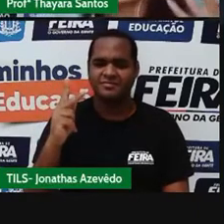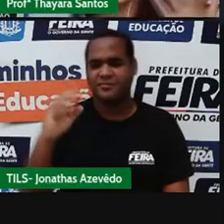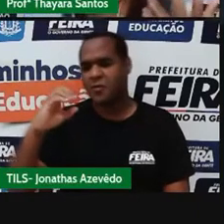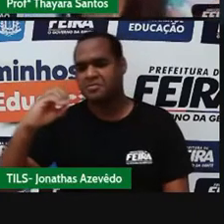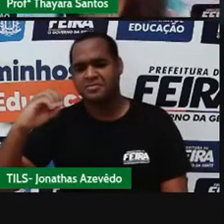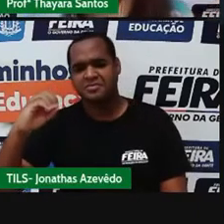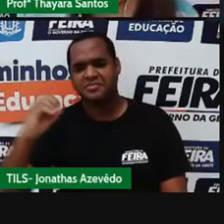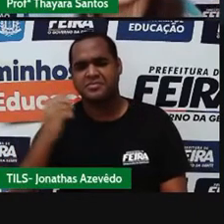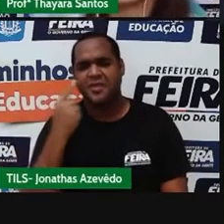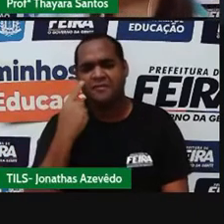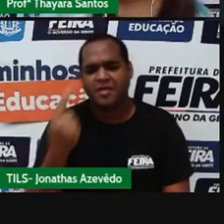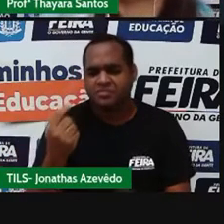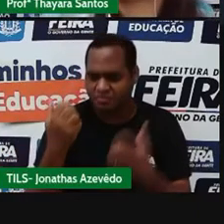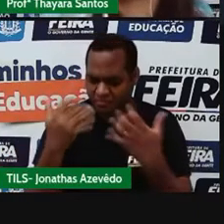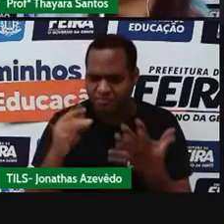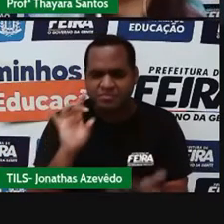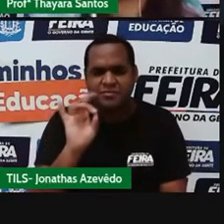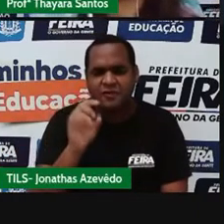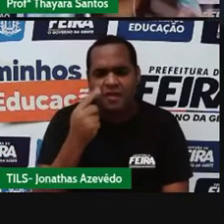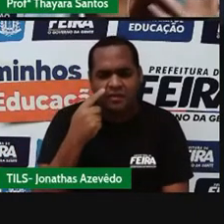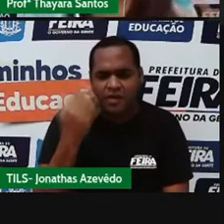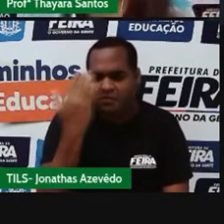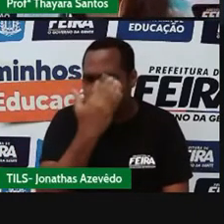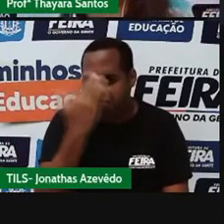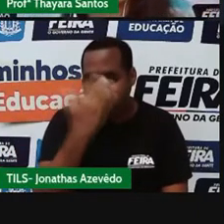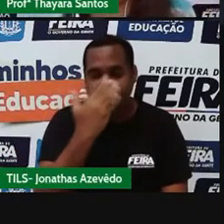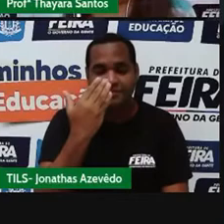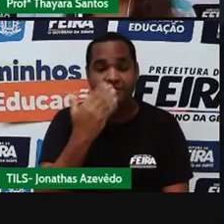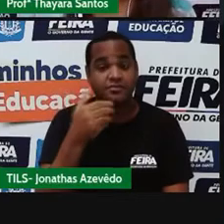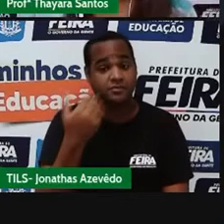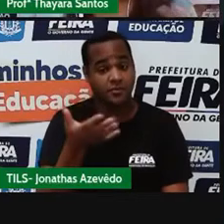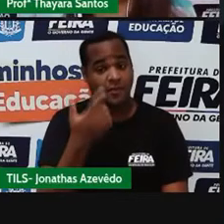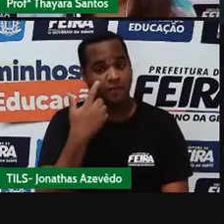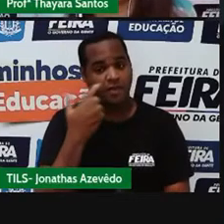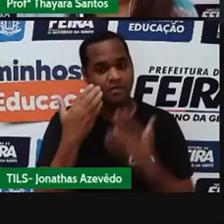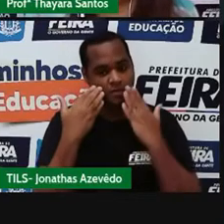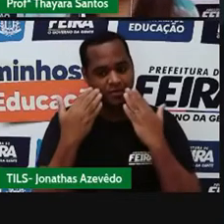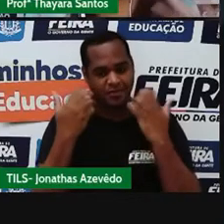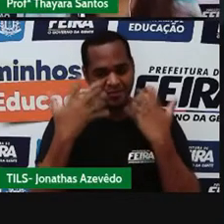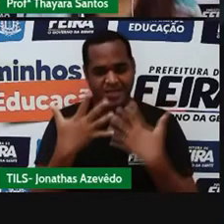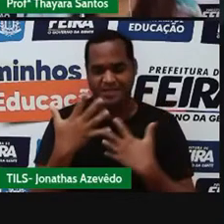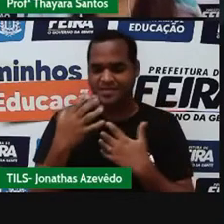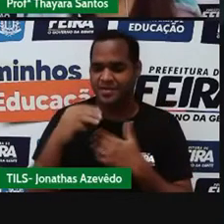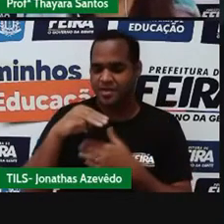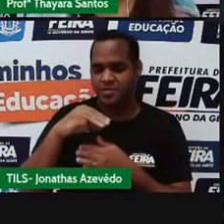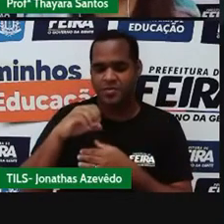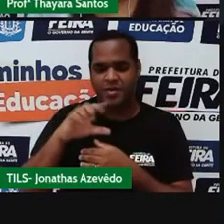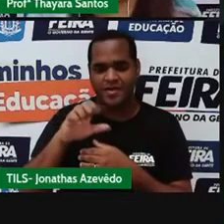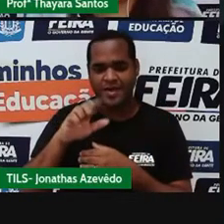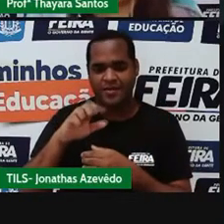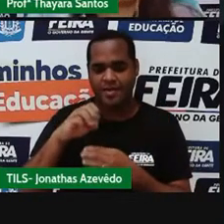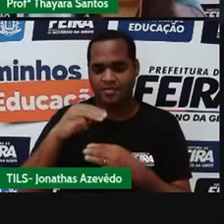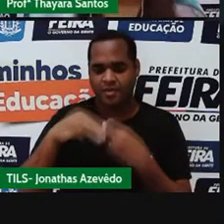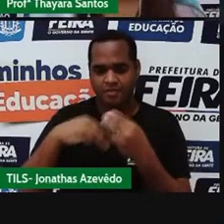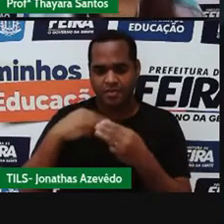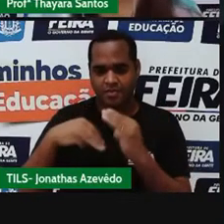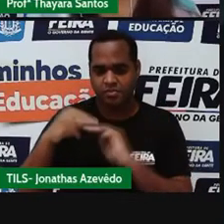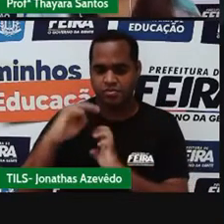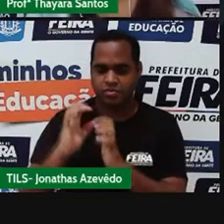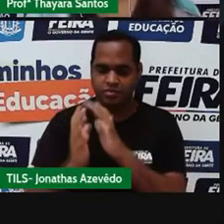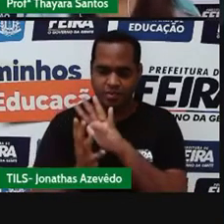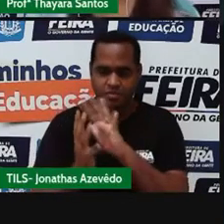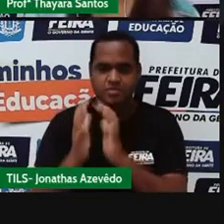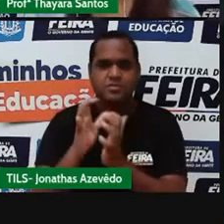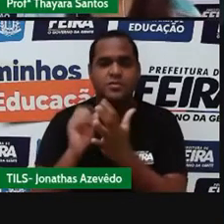vendo. Como é que vocês sabem que tem só um átomo de oxigênio? Porque quando a gente representa as moléculas, né, a estrutura molecular das substâncias,